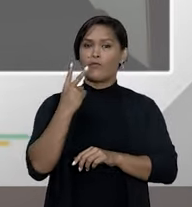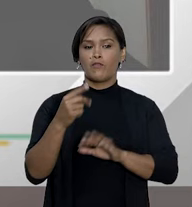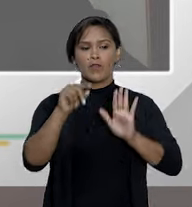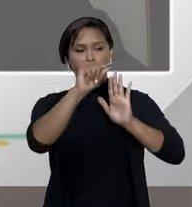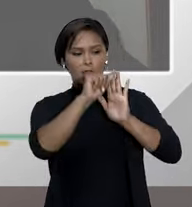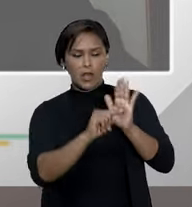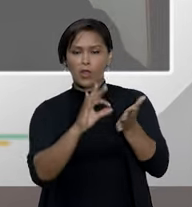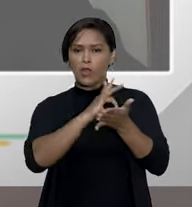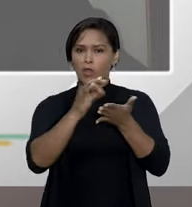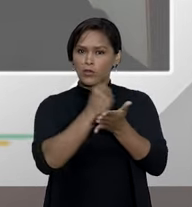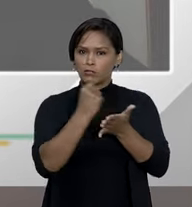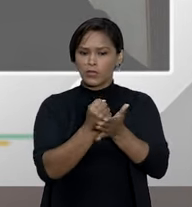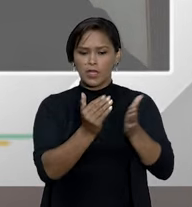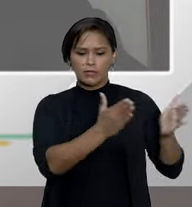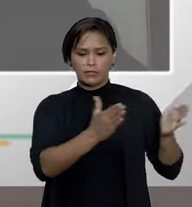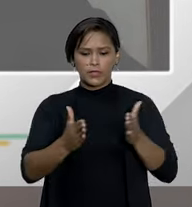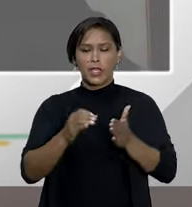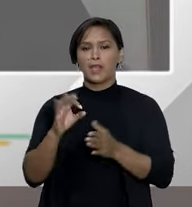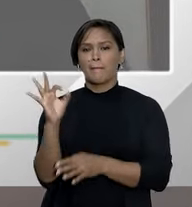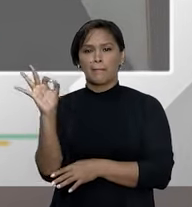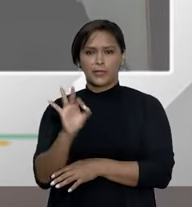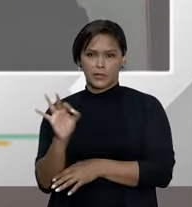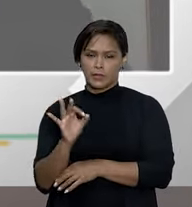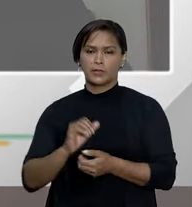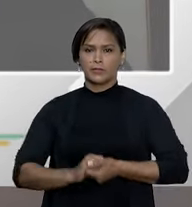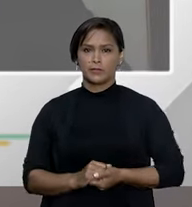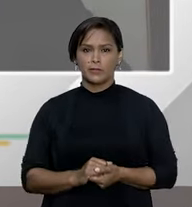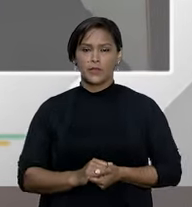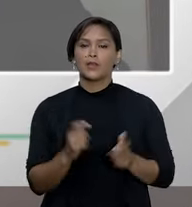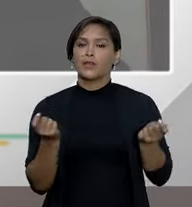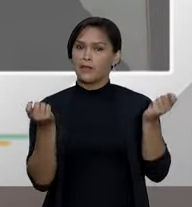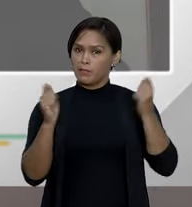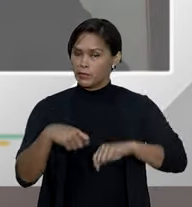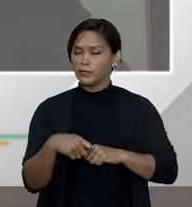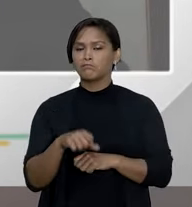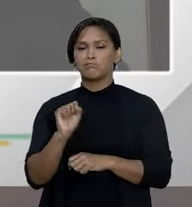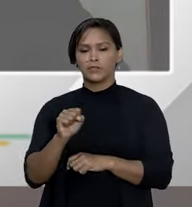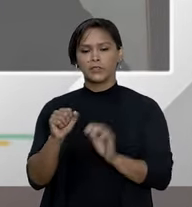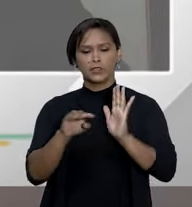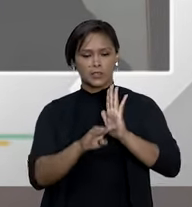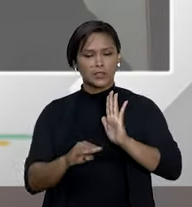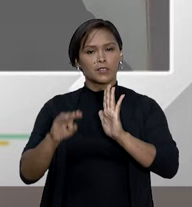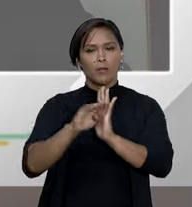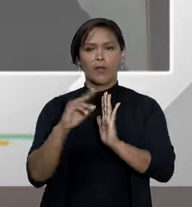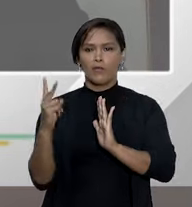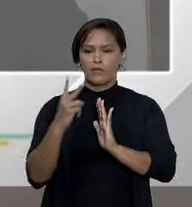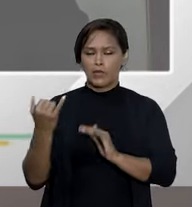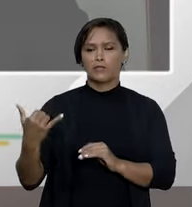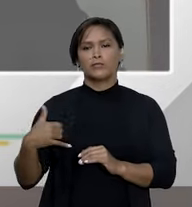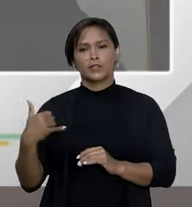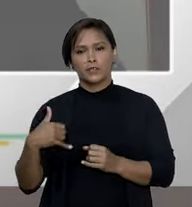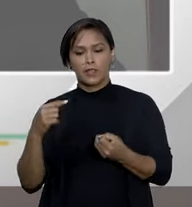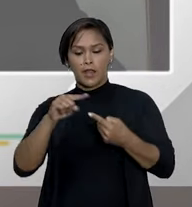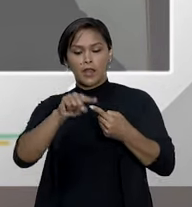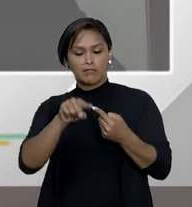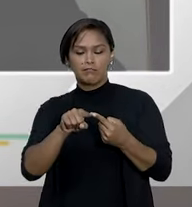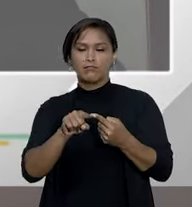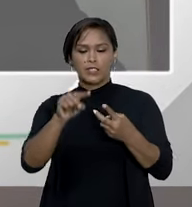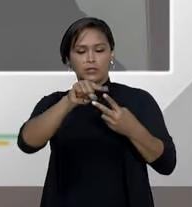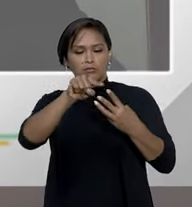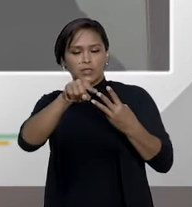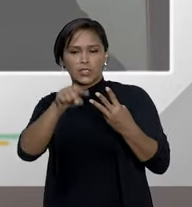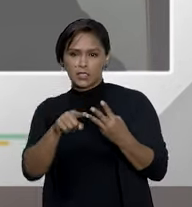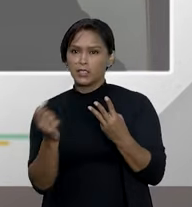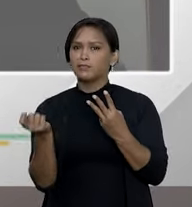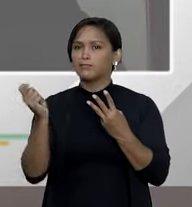em determinado percentual. Então, é possível, sim, o aumento em decorrência da faixa etária, mais com essas três